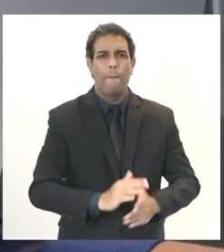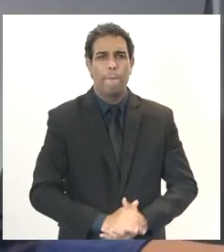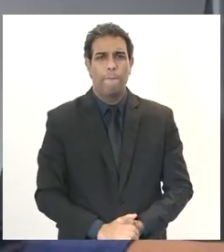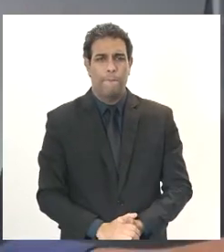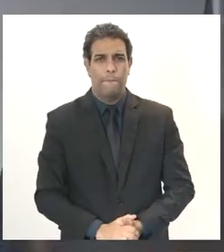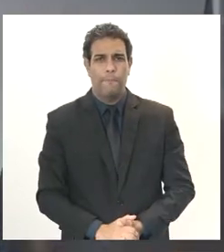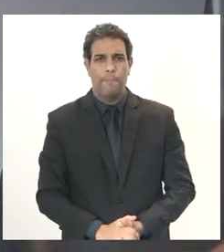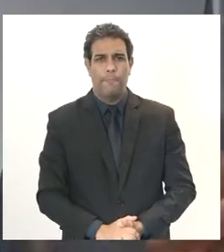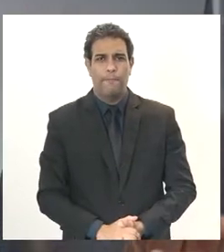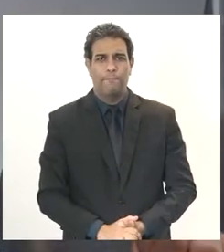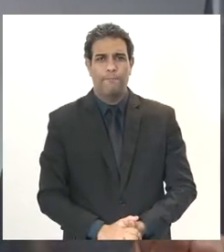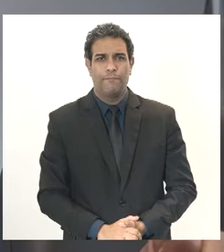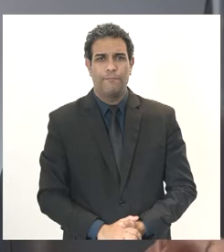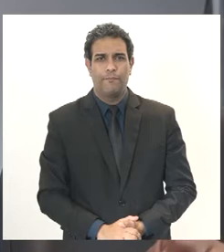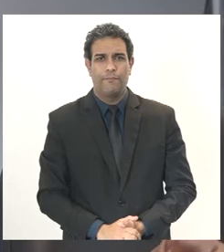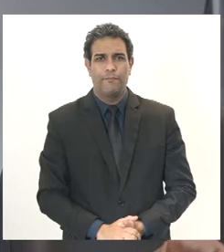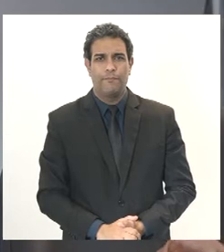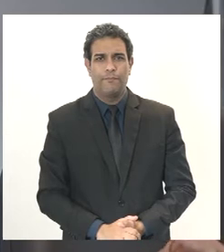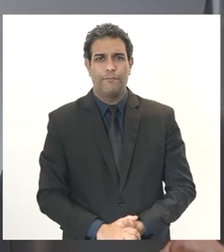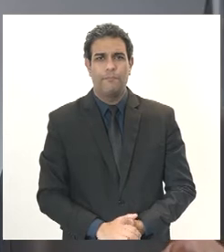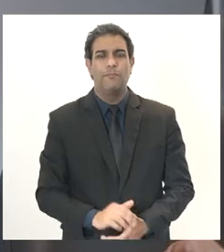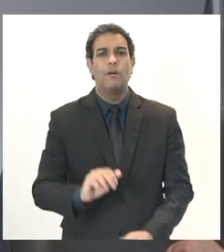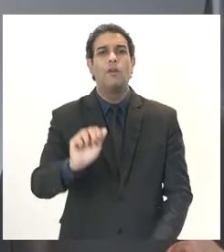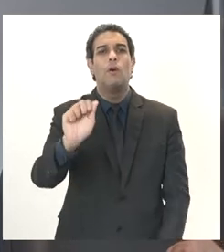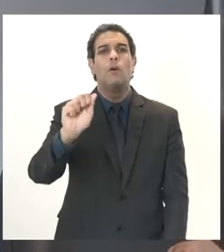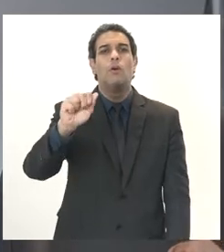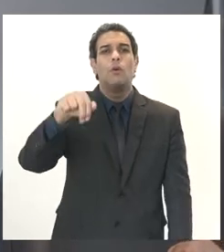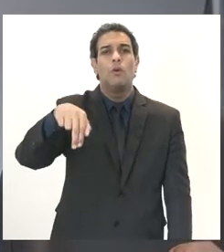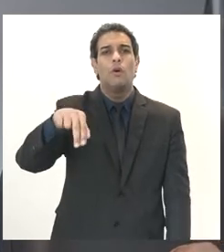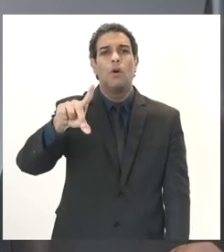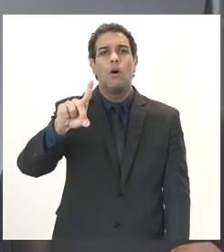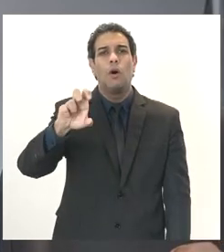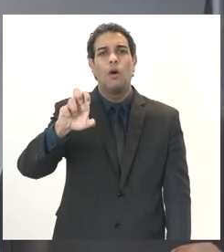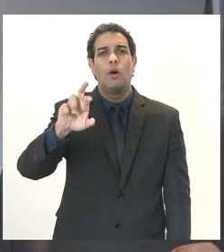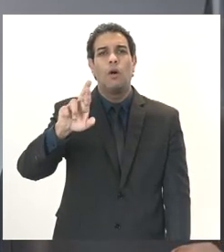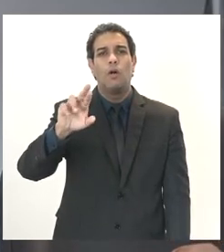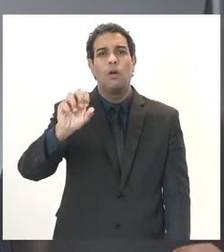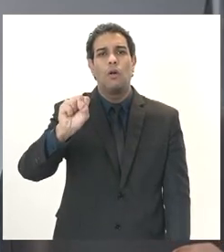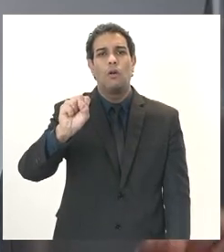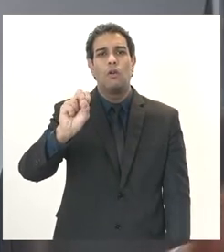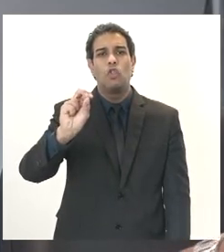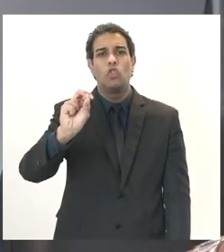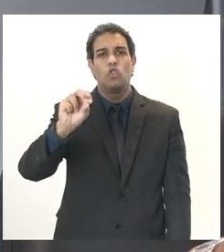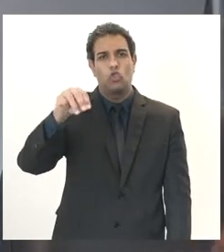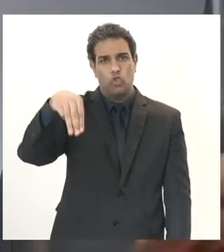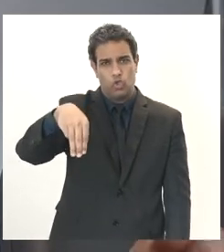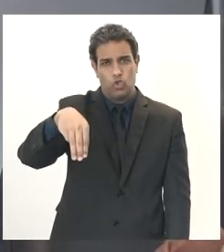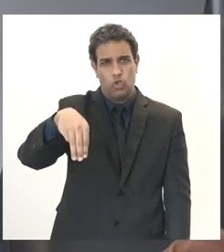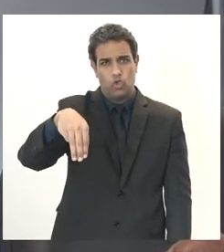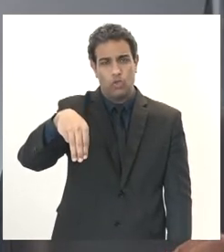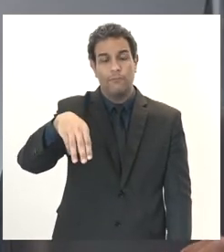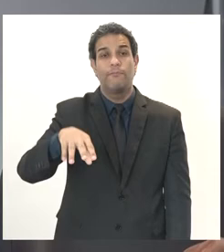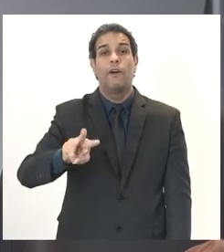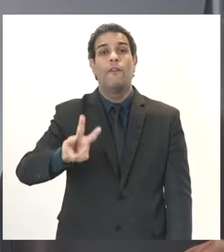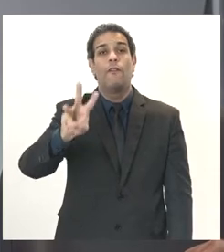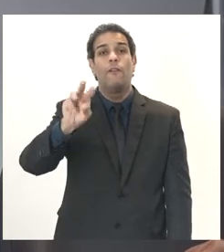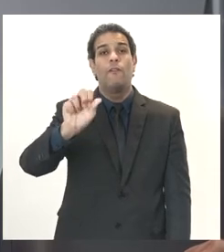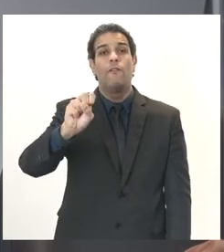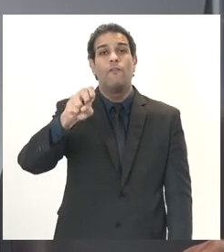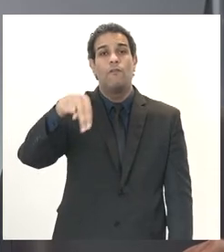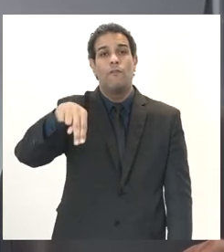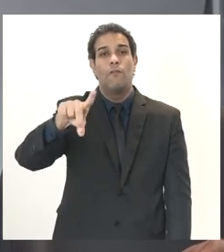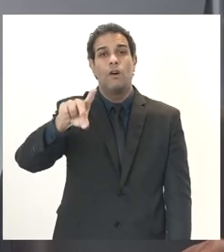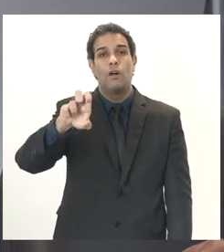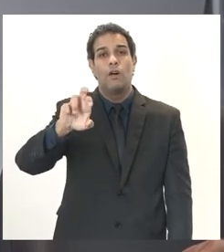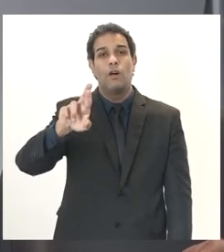o Anderson o Anderson Gama hein Vanderson Gama que